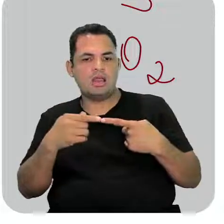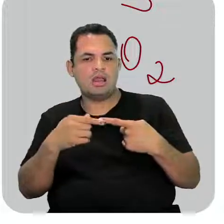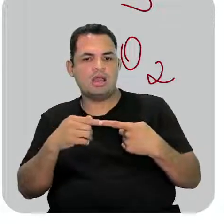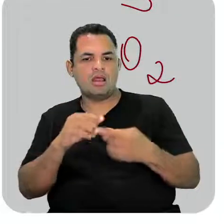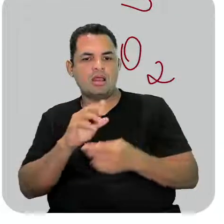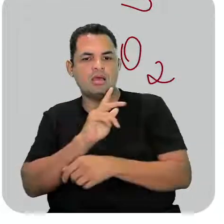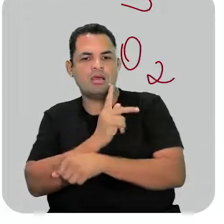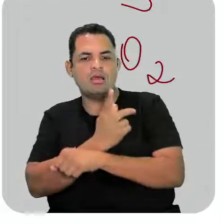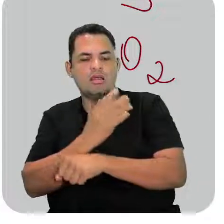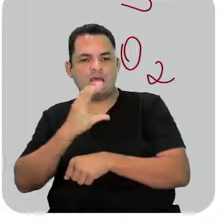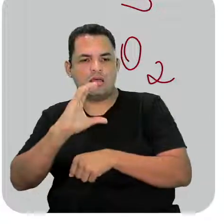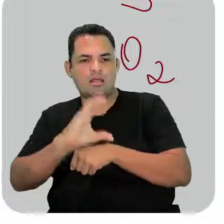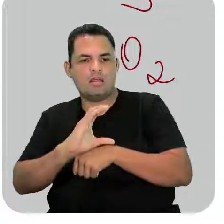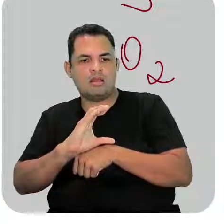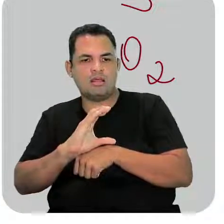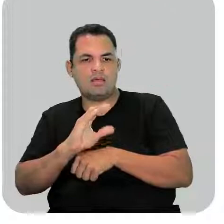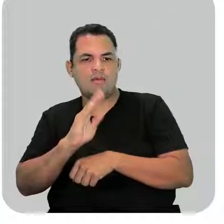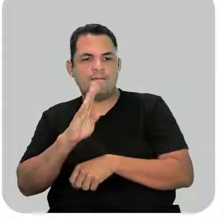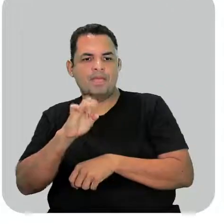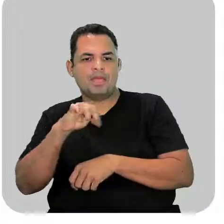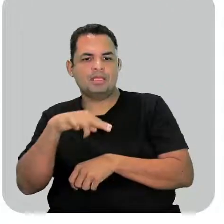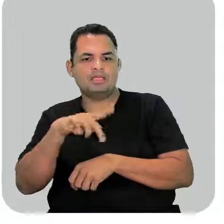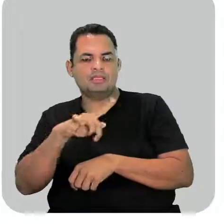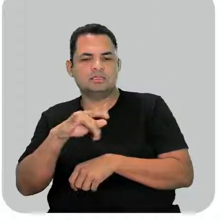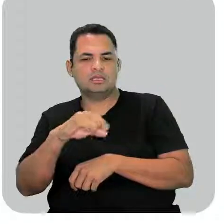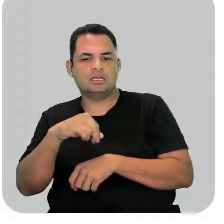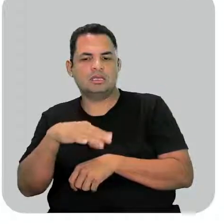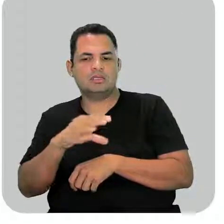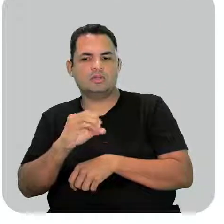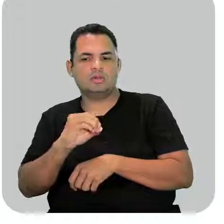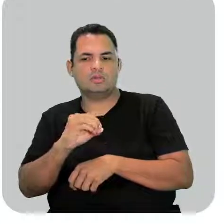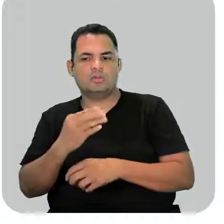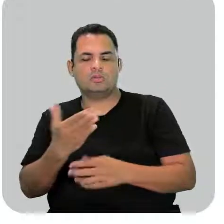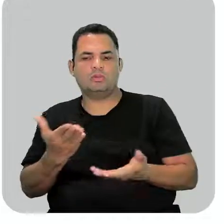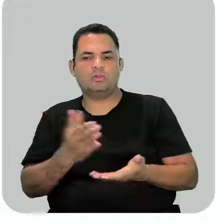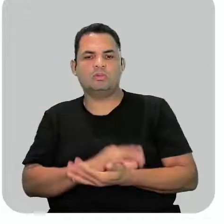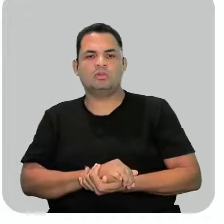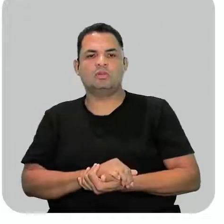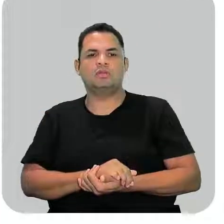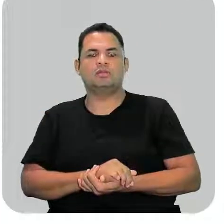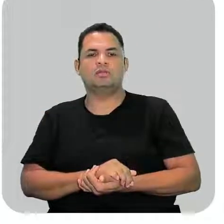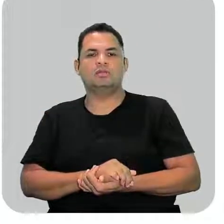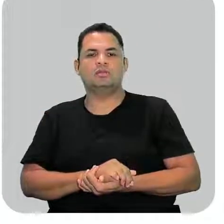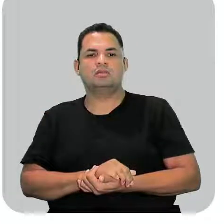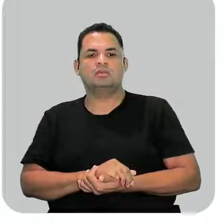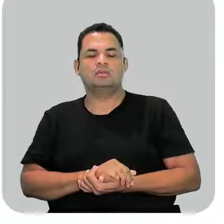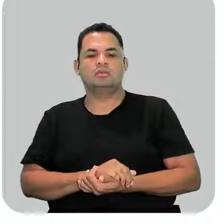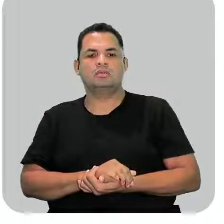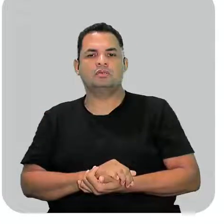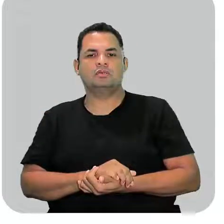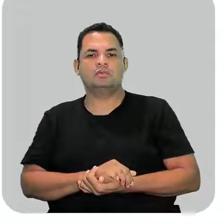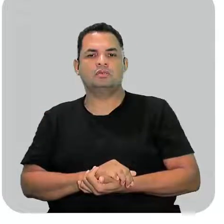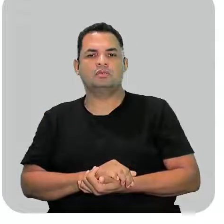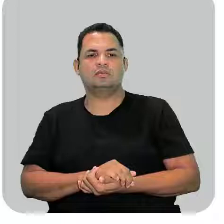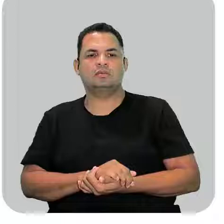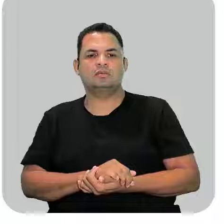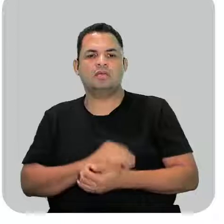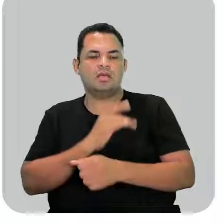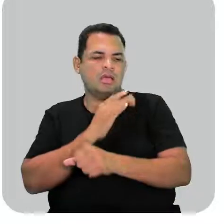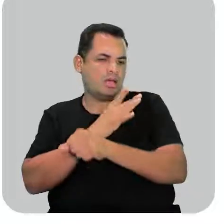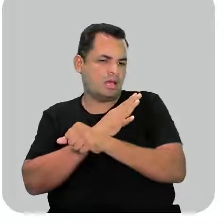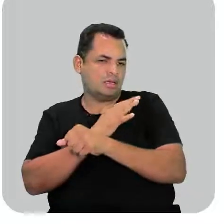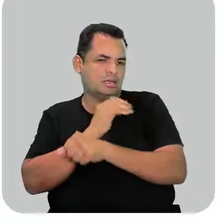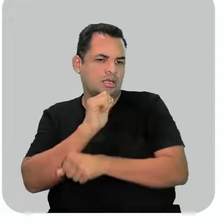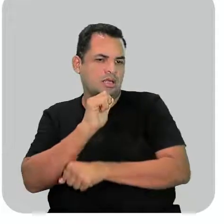caso aqui, ó, é o benzeno. Então, é realmente, ele tem o éter, aleto orgânico e ácido